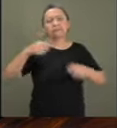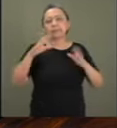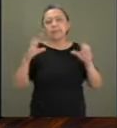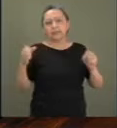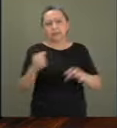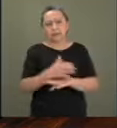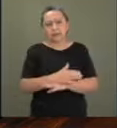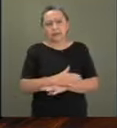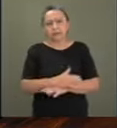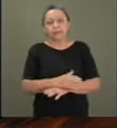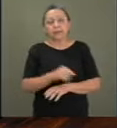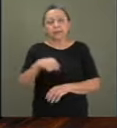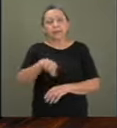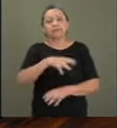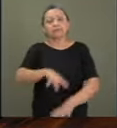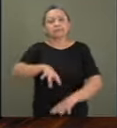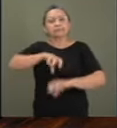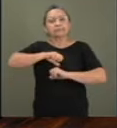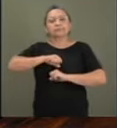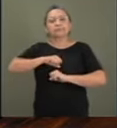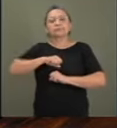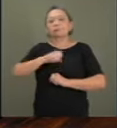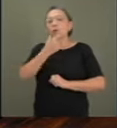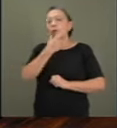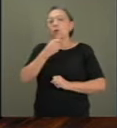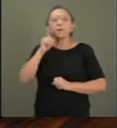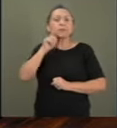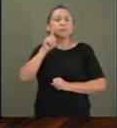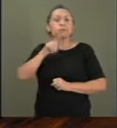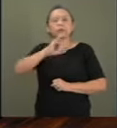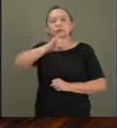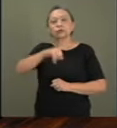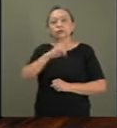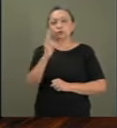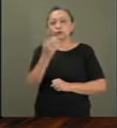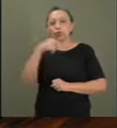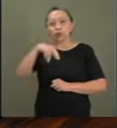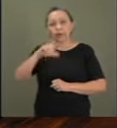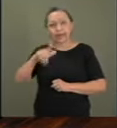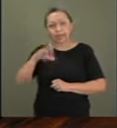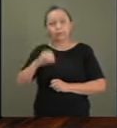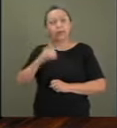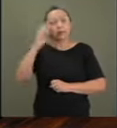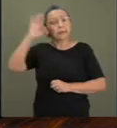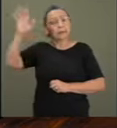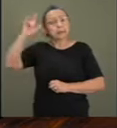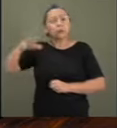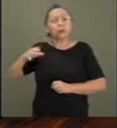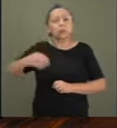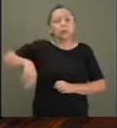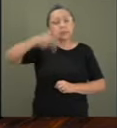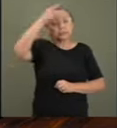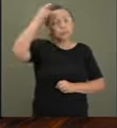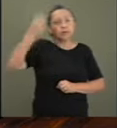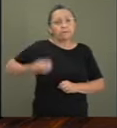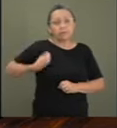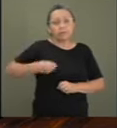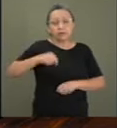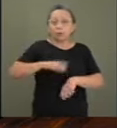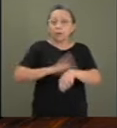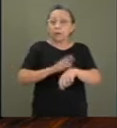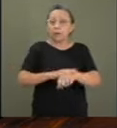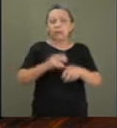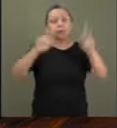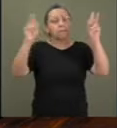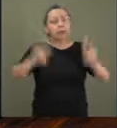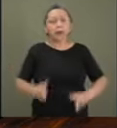dizendo, na inspiração de John Lennon, imagine todas as pessoas vivendo o presente, vivendo a vida em